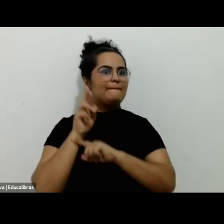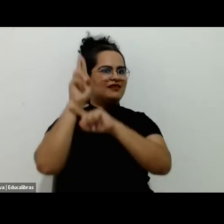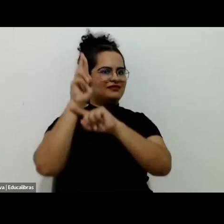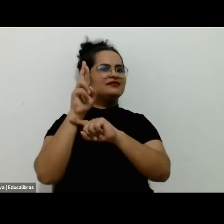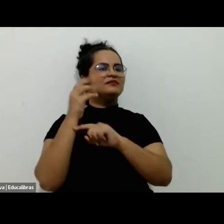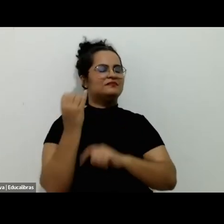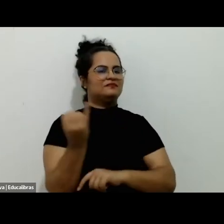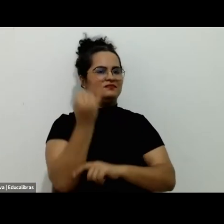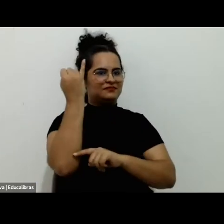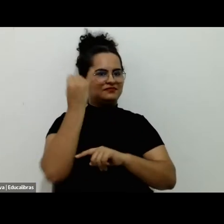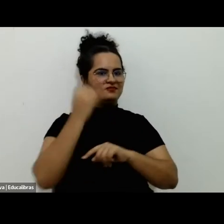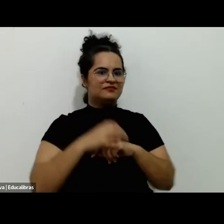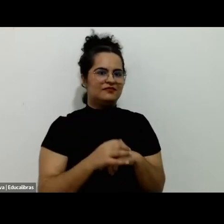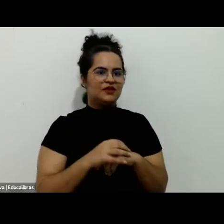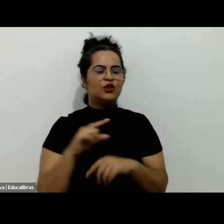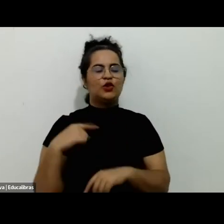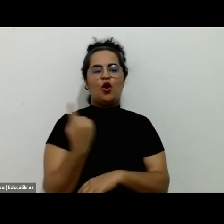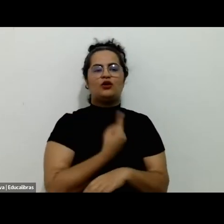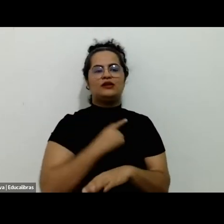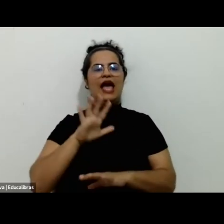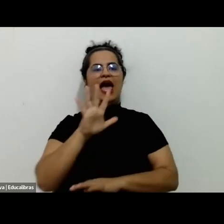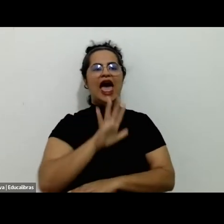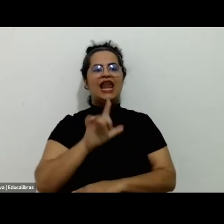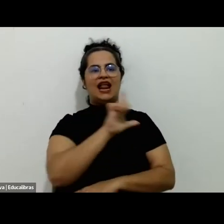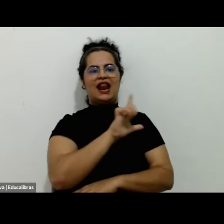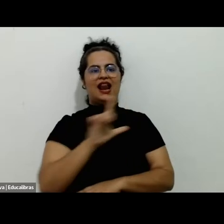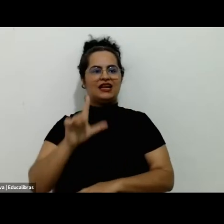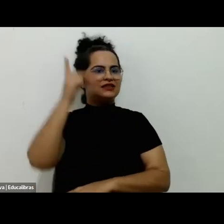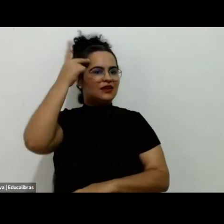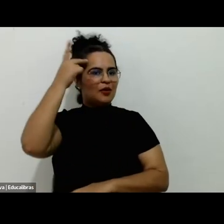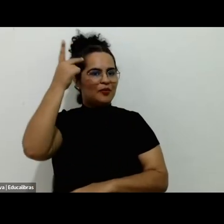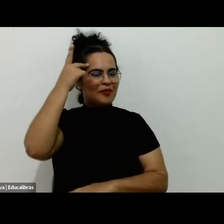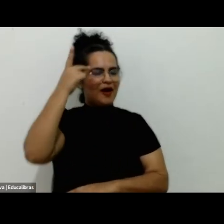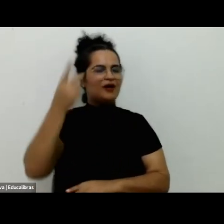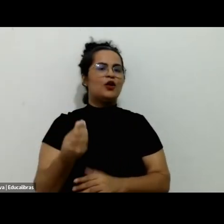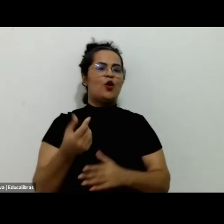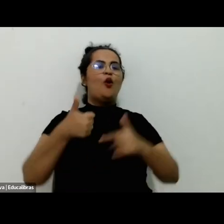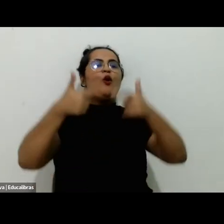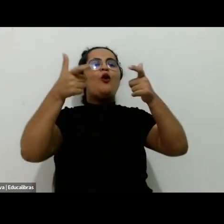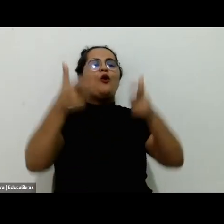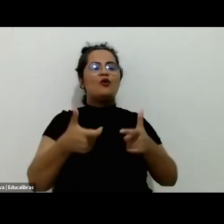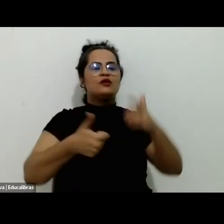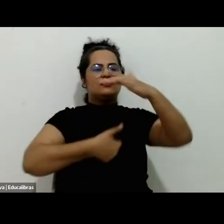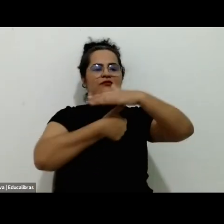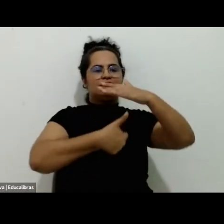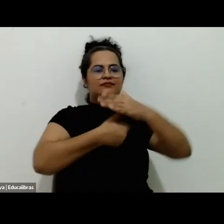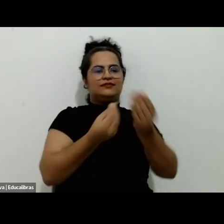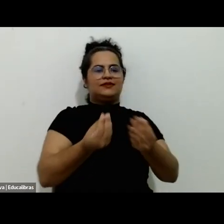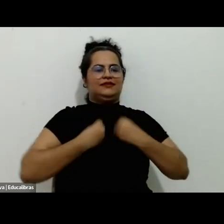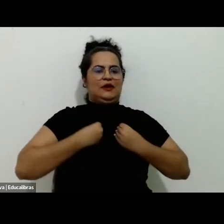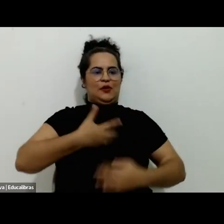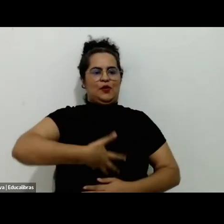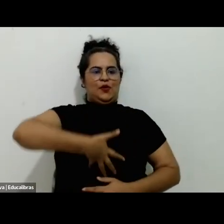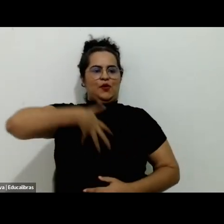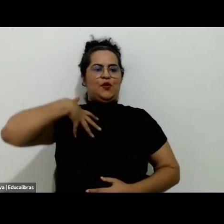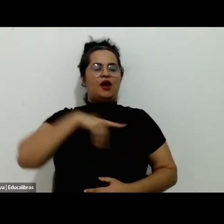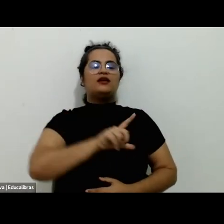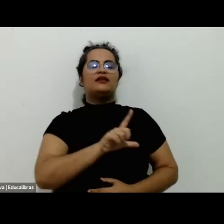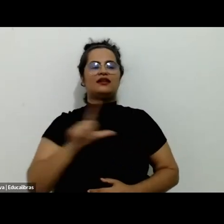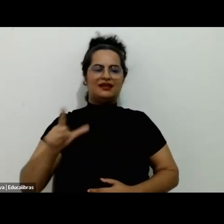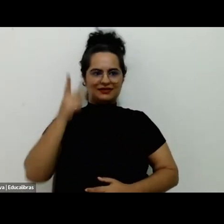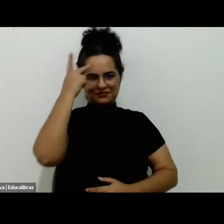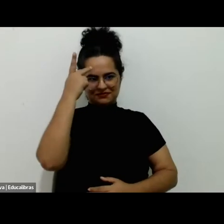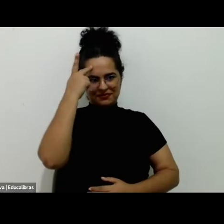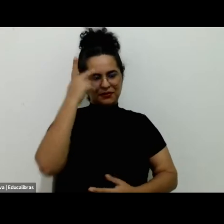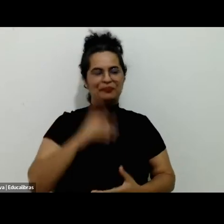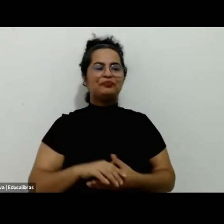importante. Nós estamos na Zona Leste de São Paulo, o campus que nos orgulha muito está nessa região da Zona Leste de São